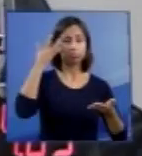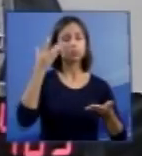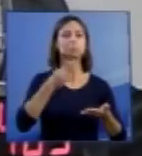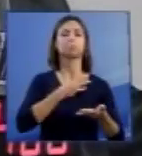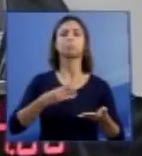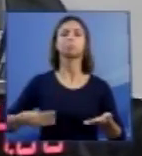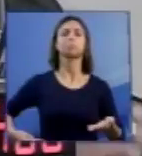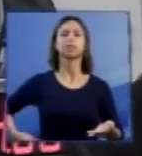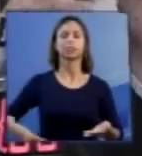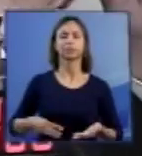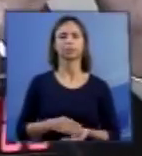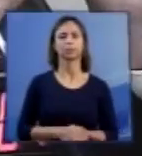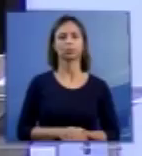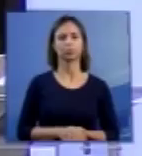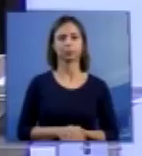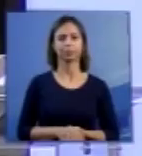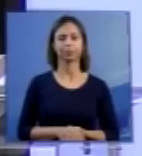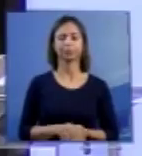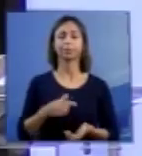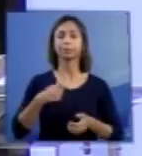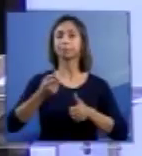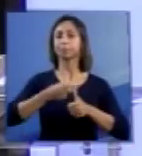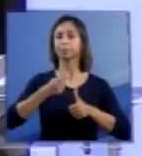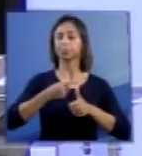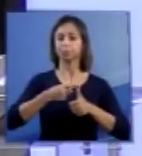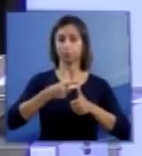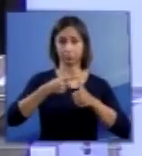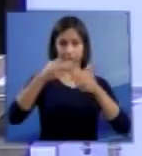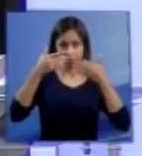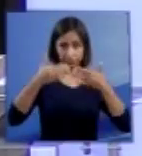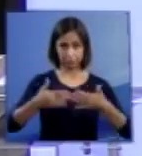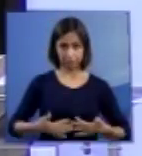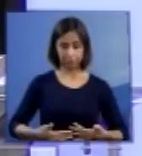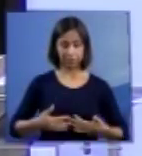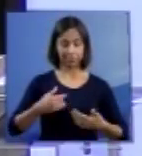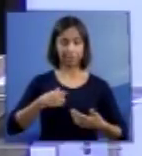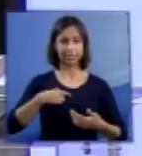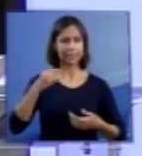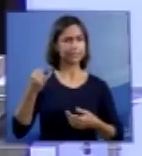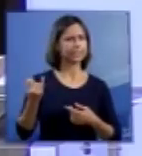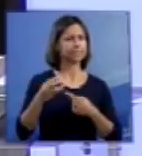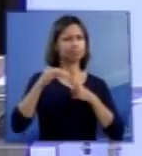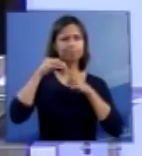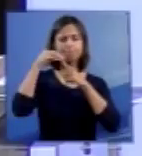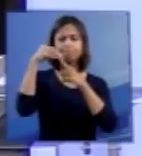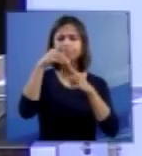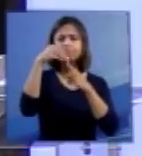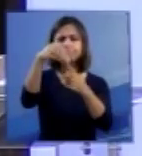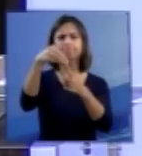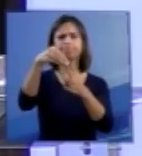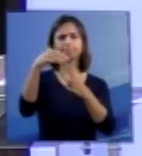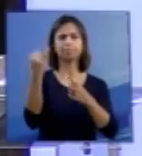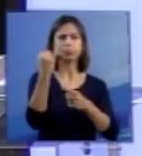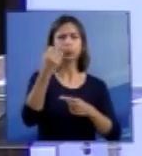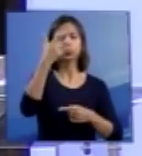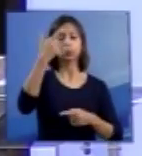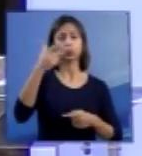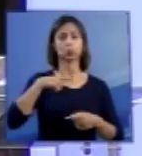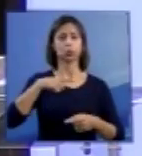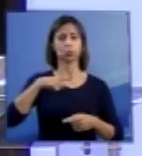Eu gostaria, em primeiro lugar, de enfatizar a importância de termos no Brasil um Estado laico.